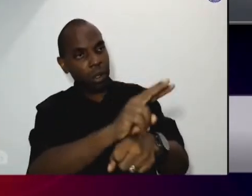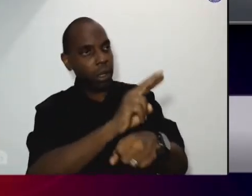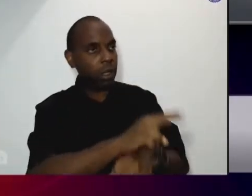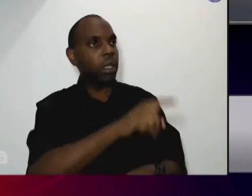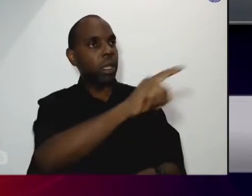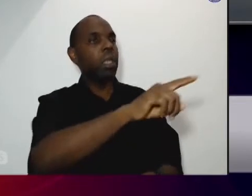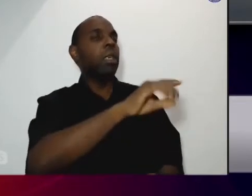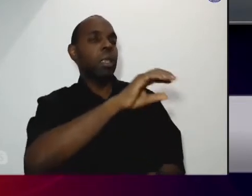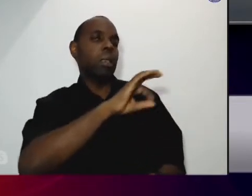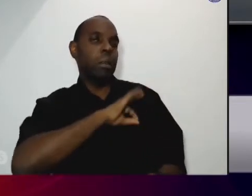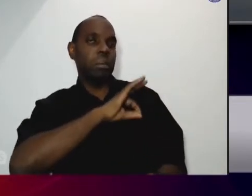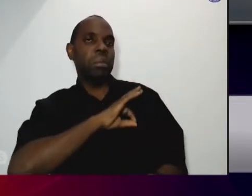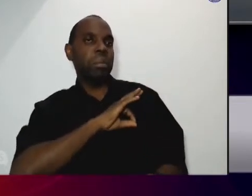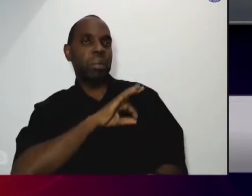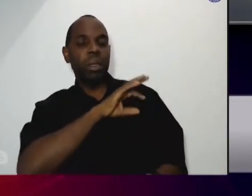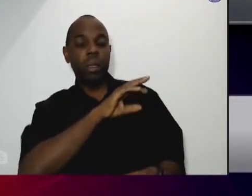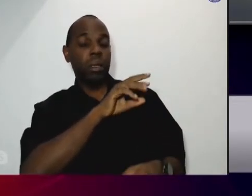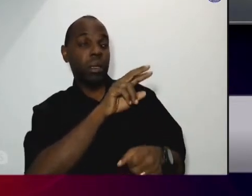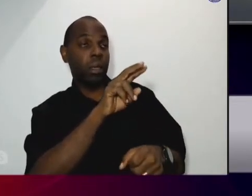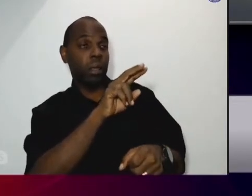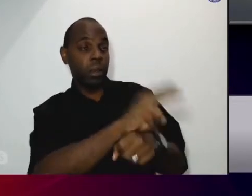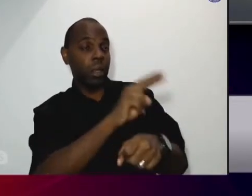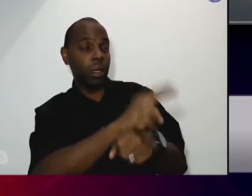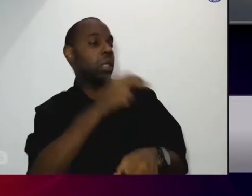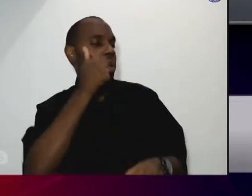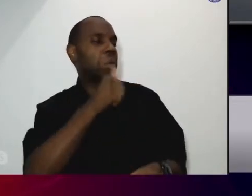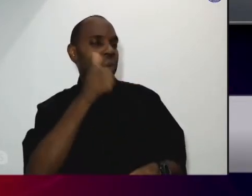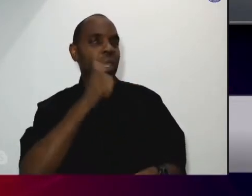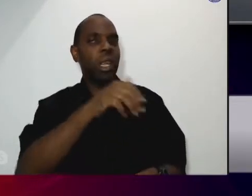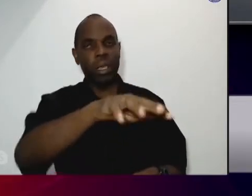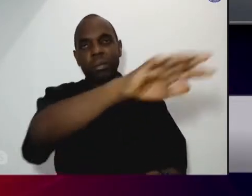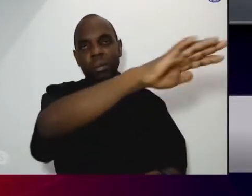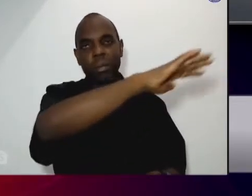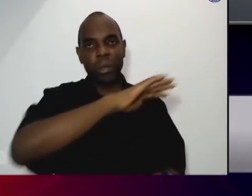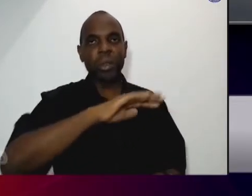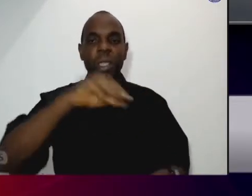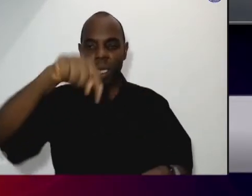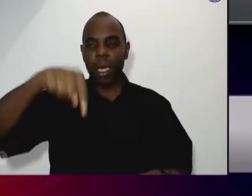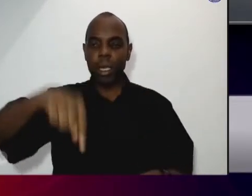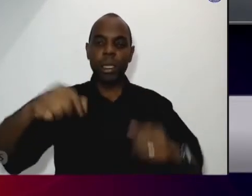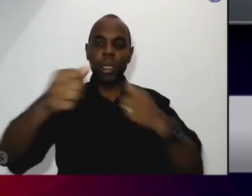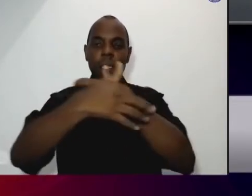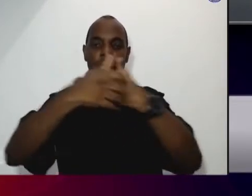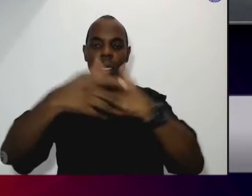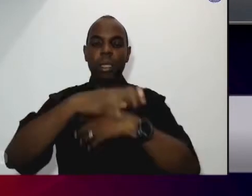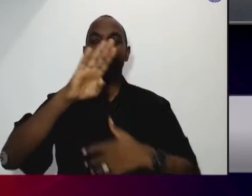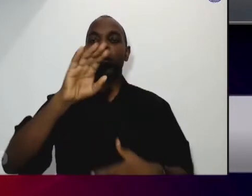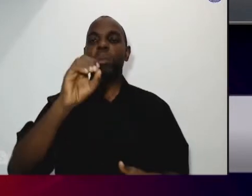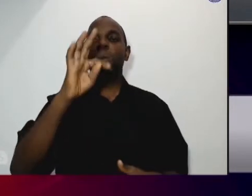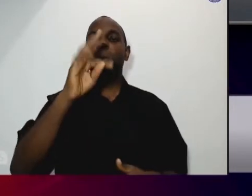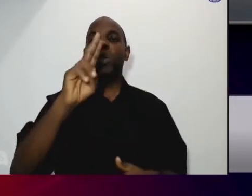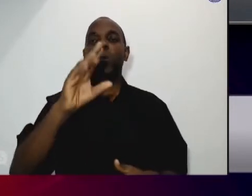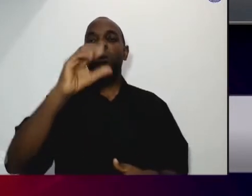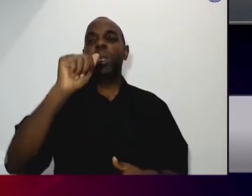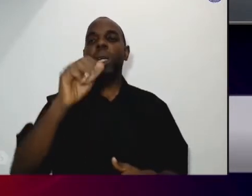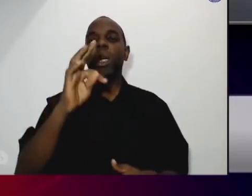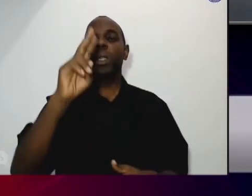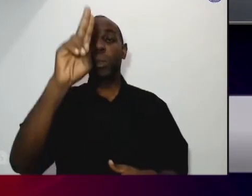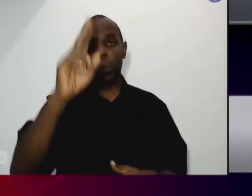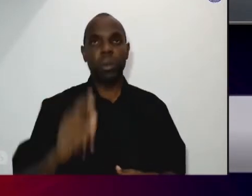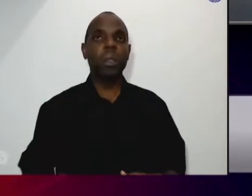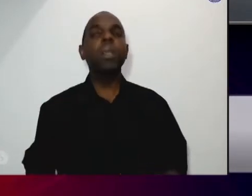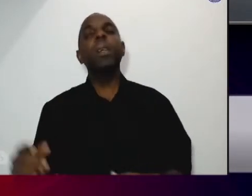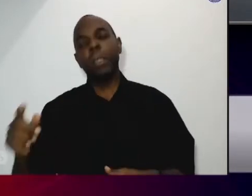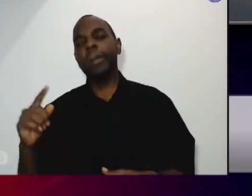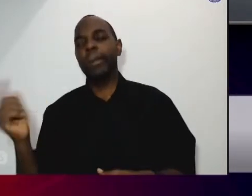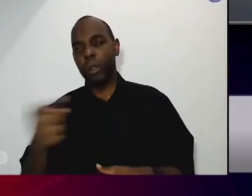Botucatu e sempre tentando melhorar sempre capacitando tendo esse olhar diferenciado para